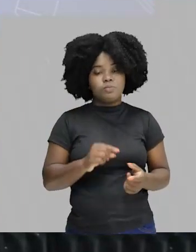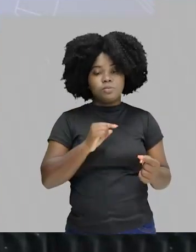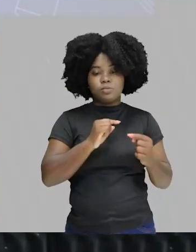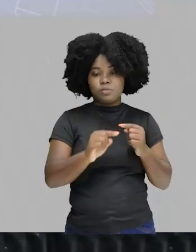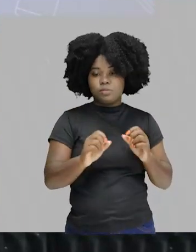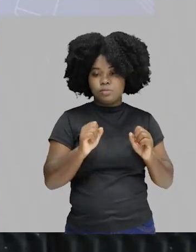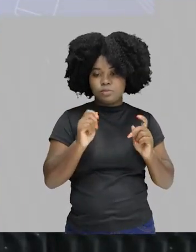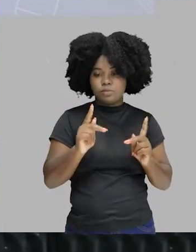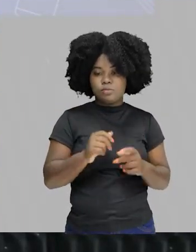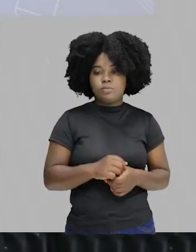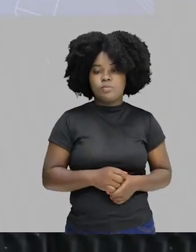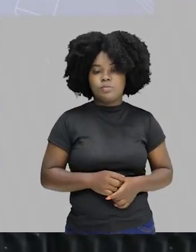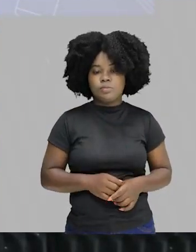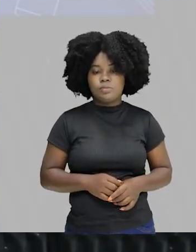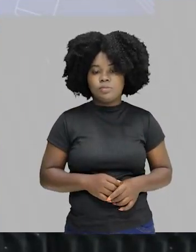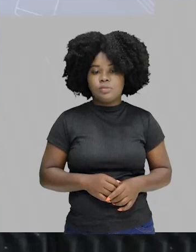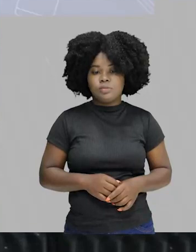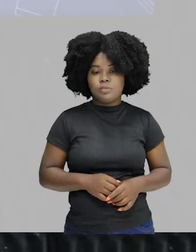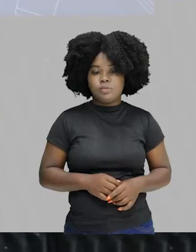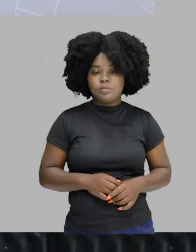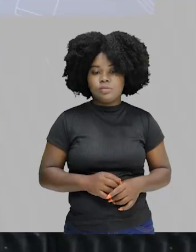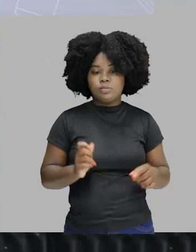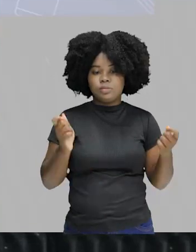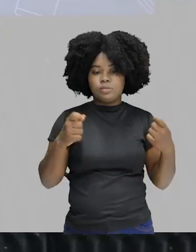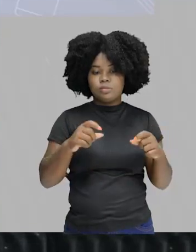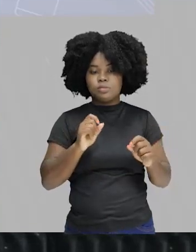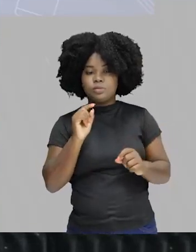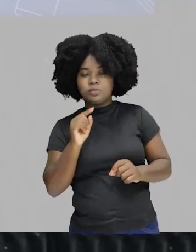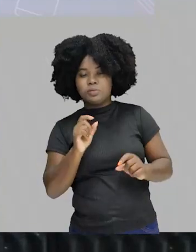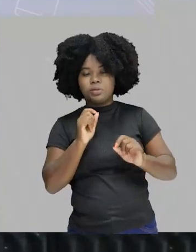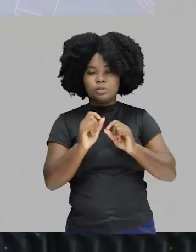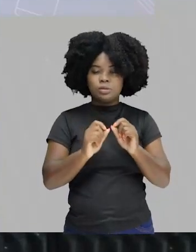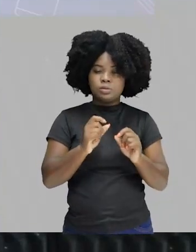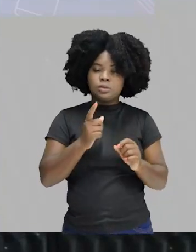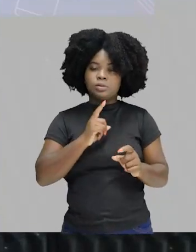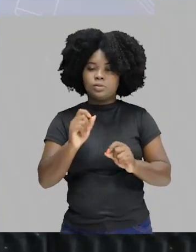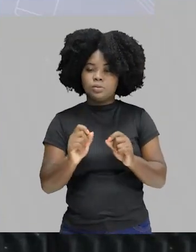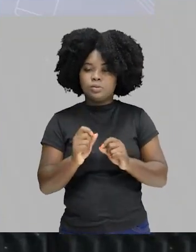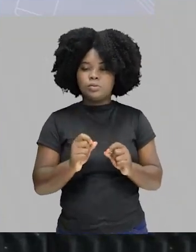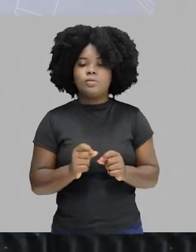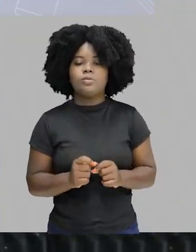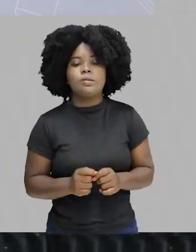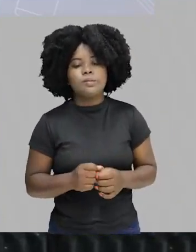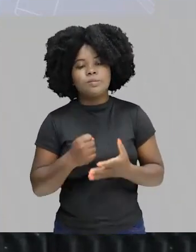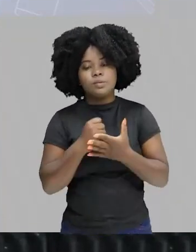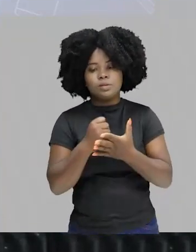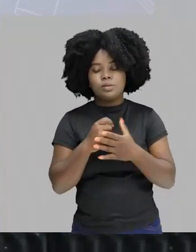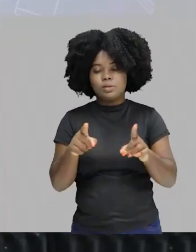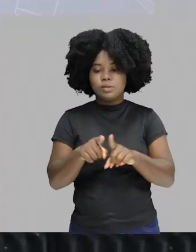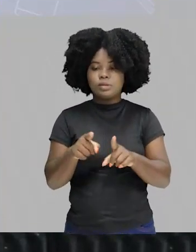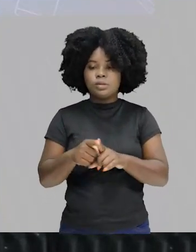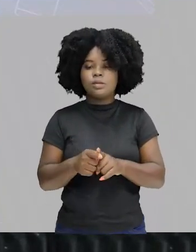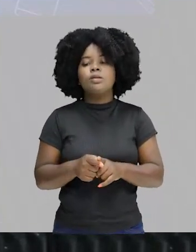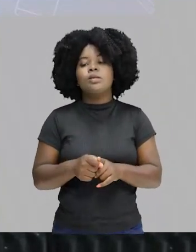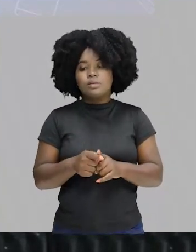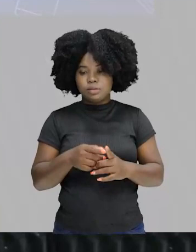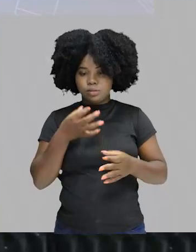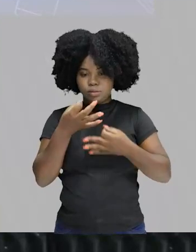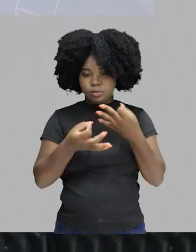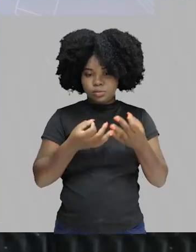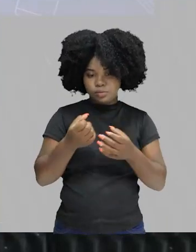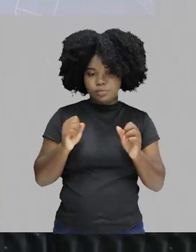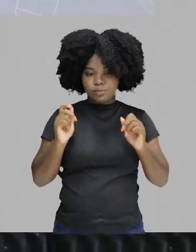abertura, nessa possibilidade de você estar ali tendo muitas contribuições e participação efetiva.